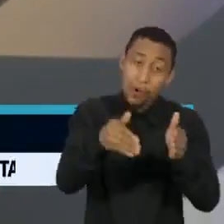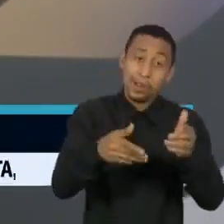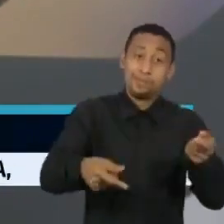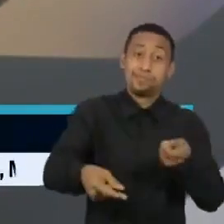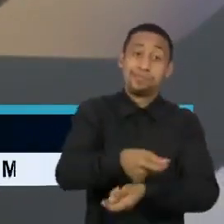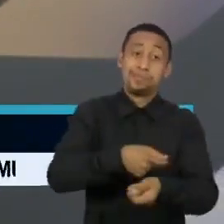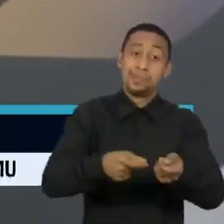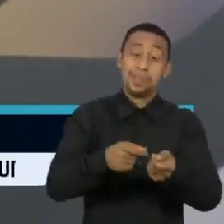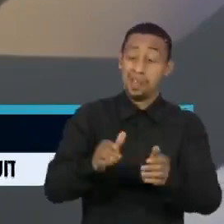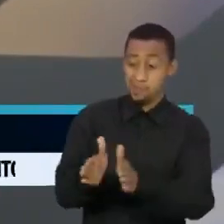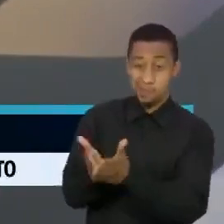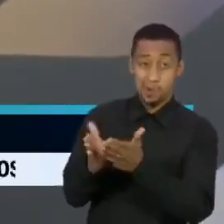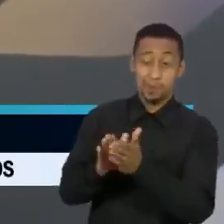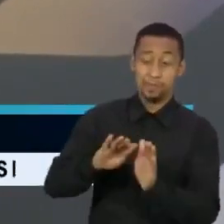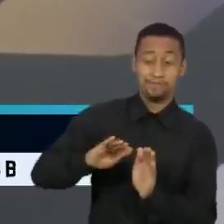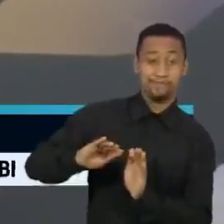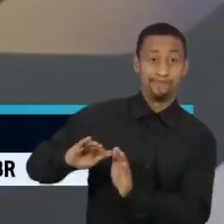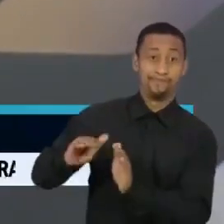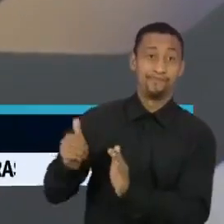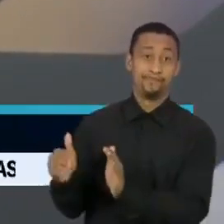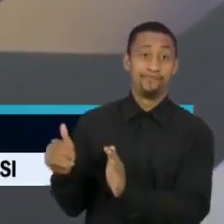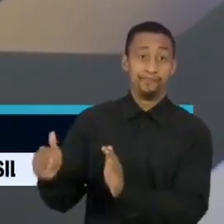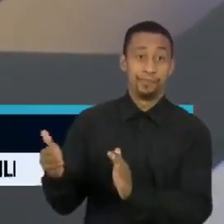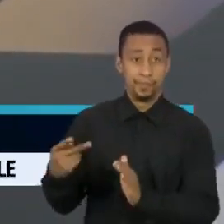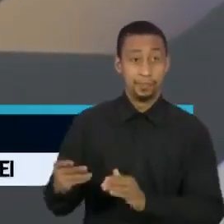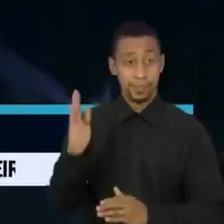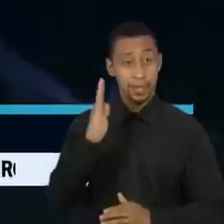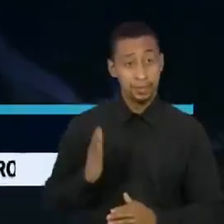para com as populações mais empobrecidas no Brasil.